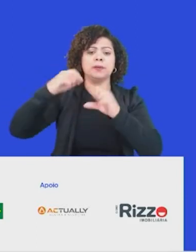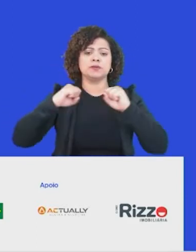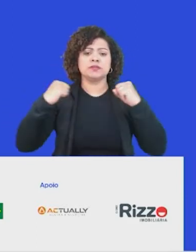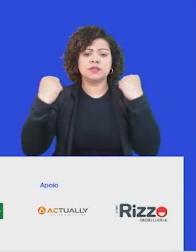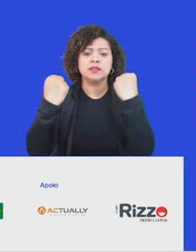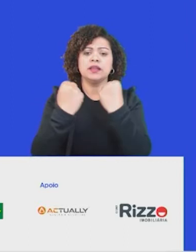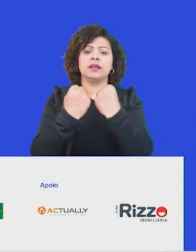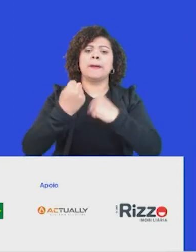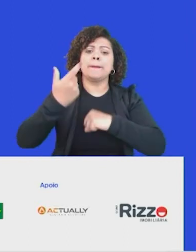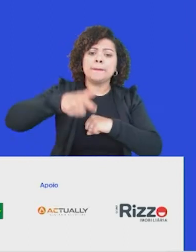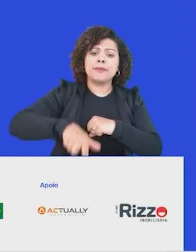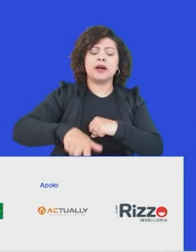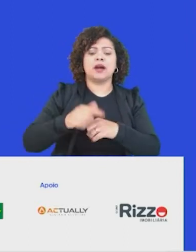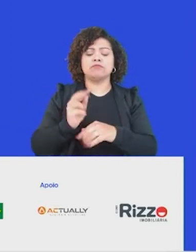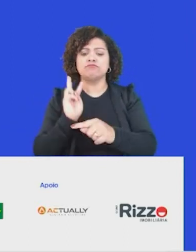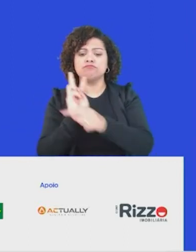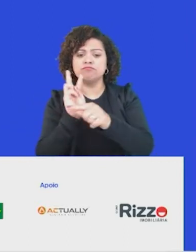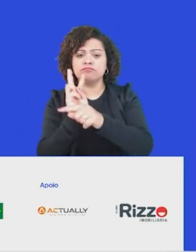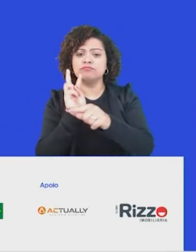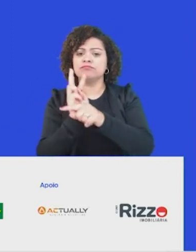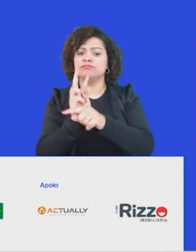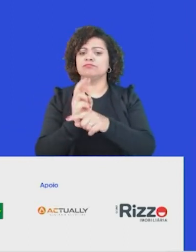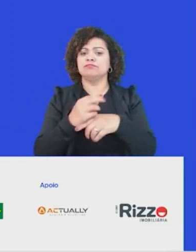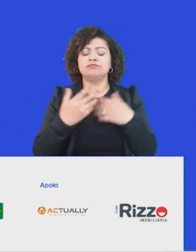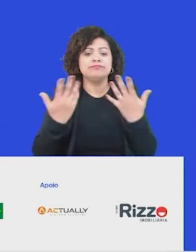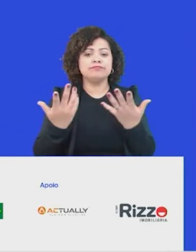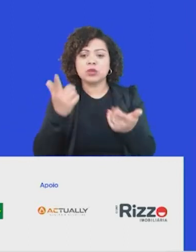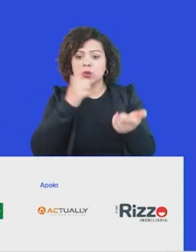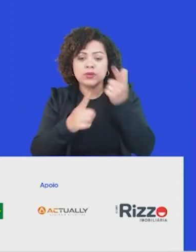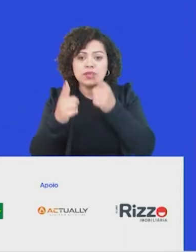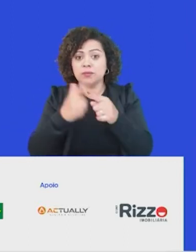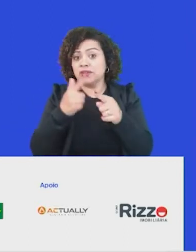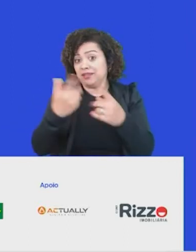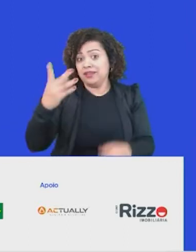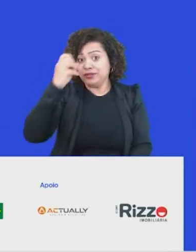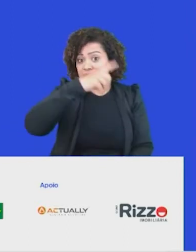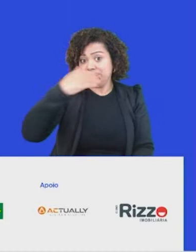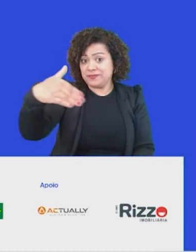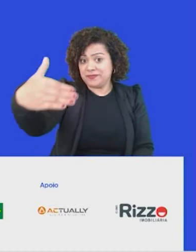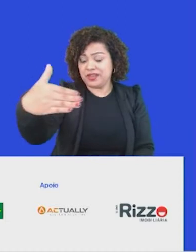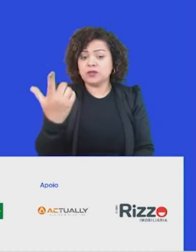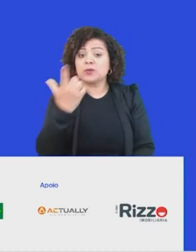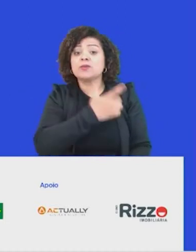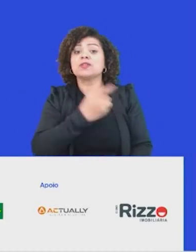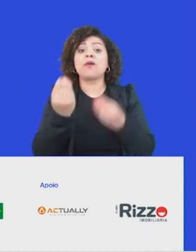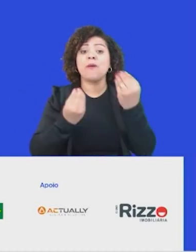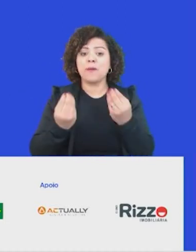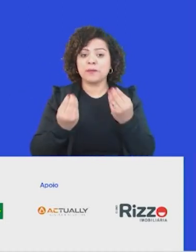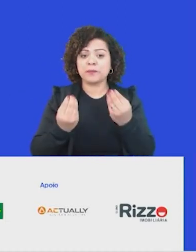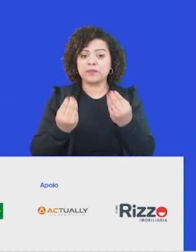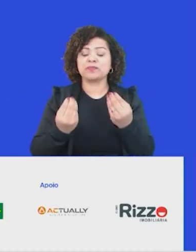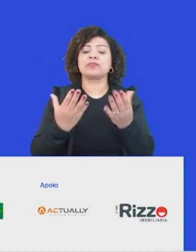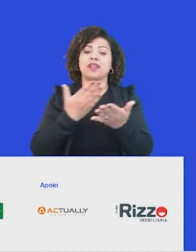né, a inovação junto com a sustentabilidade, para dar conta desses desafios que temos pela frente. Eu vou começar aqui, a minha tela